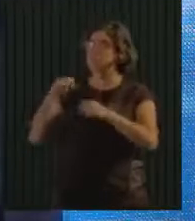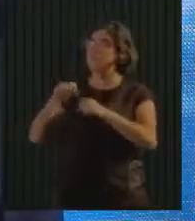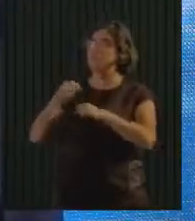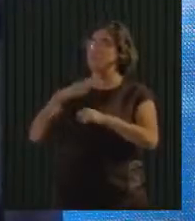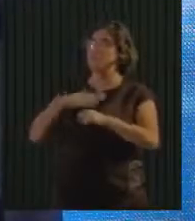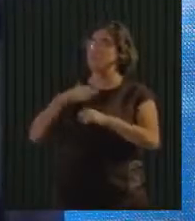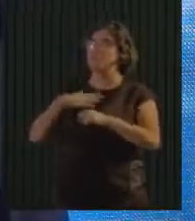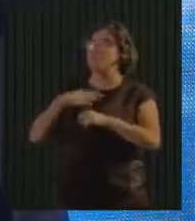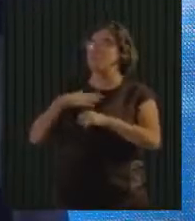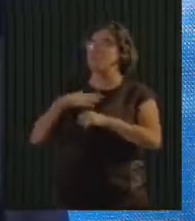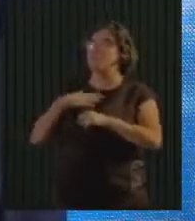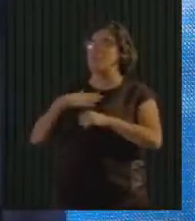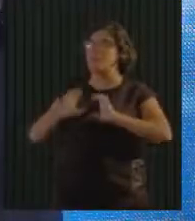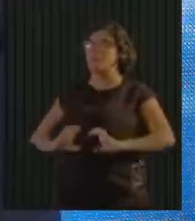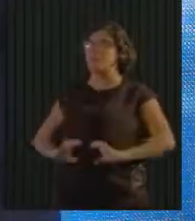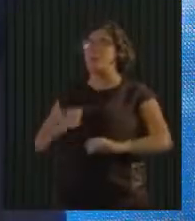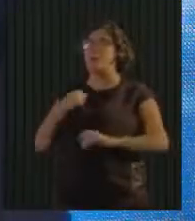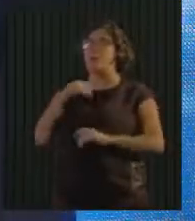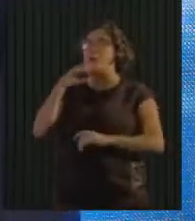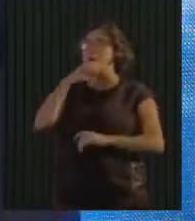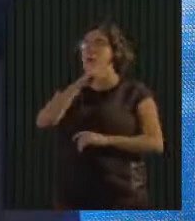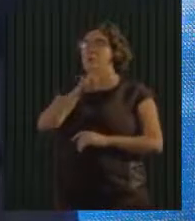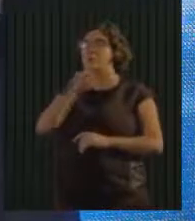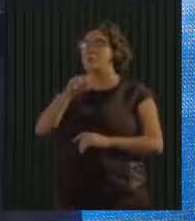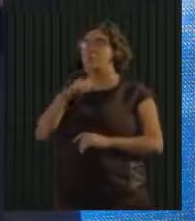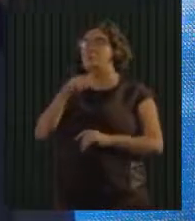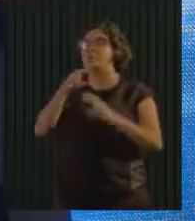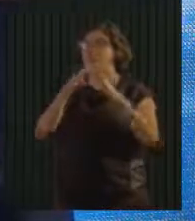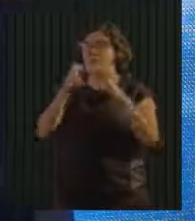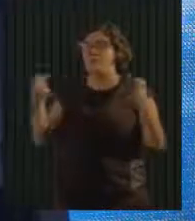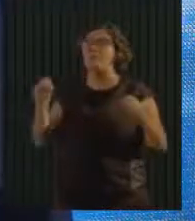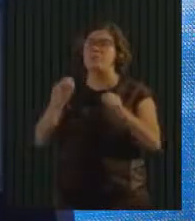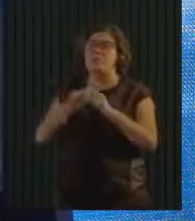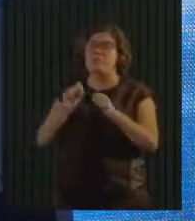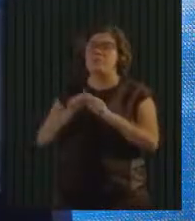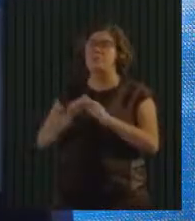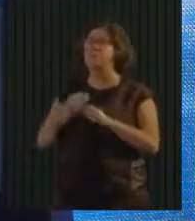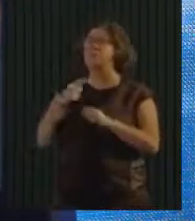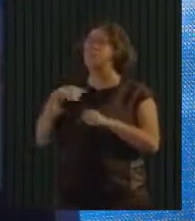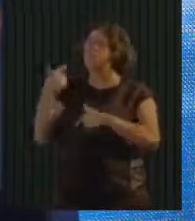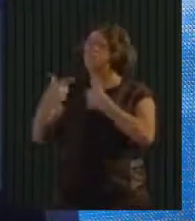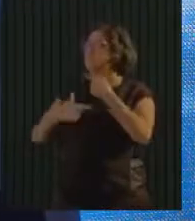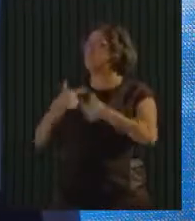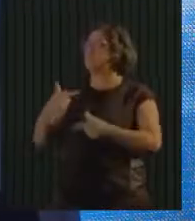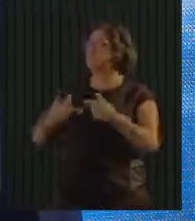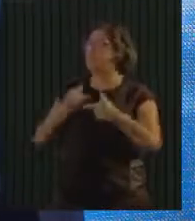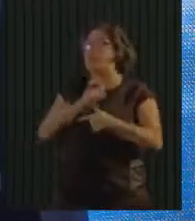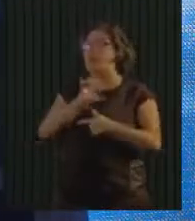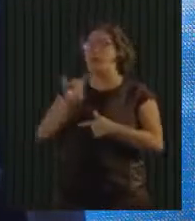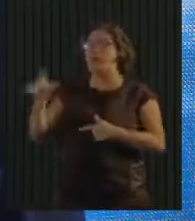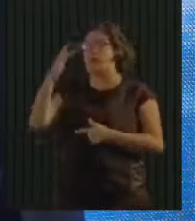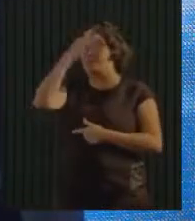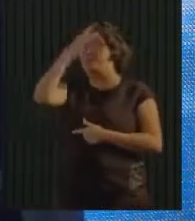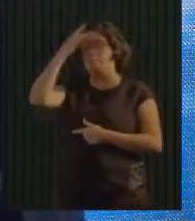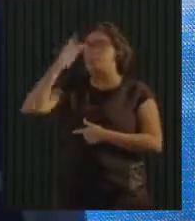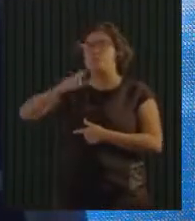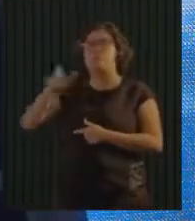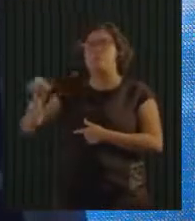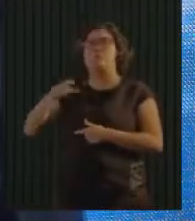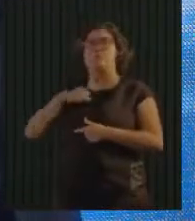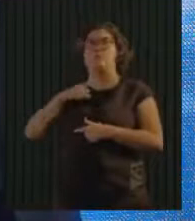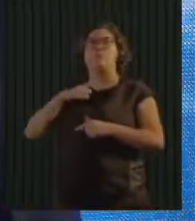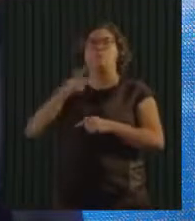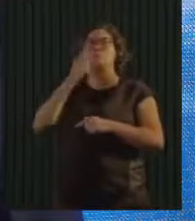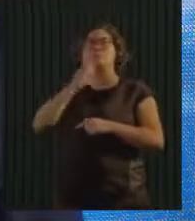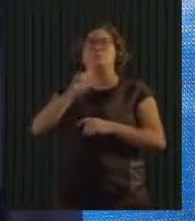cidadania e eu acho que é isso que Florianópolis está fazendo, está provendo instrumentos para que cada cidadão possa exercer de forma